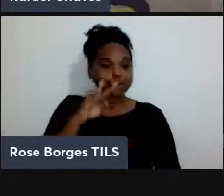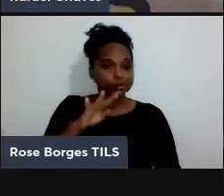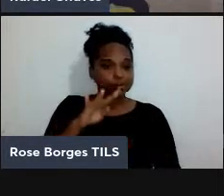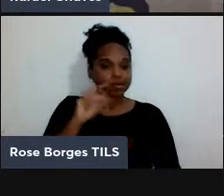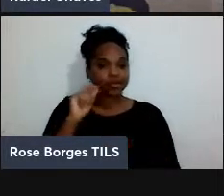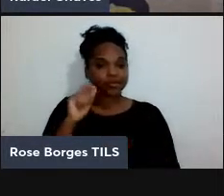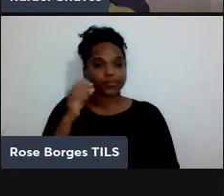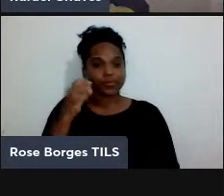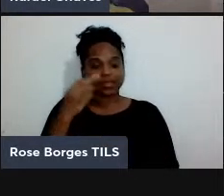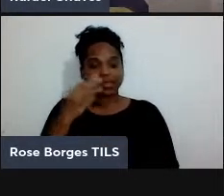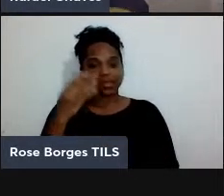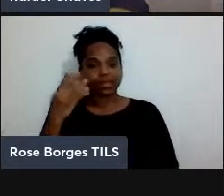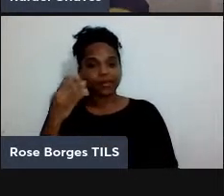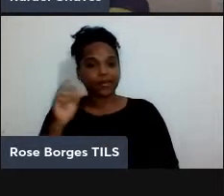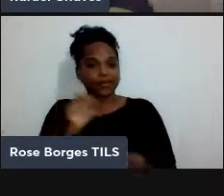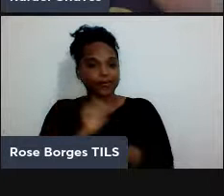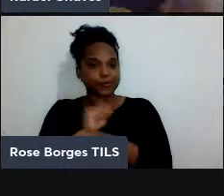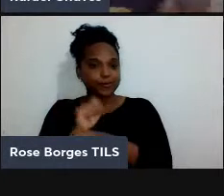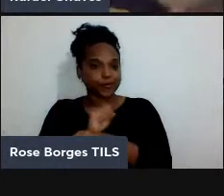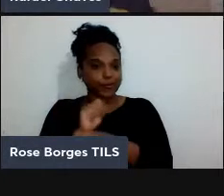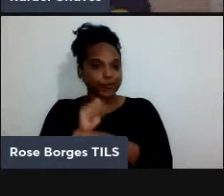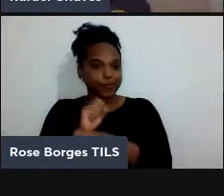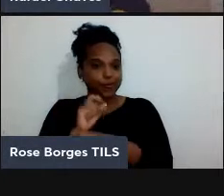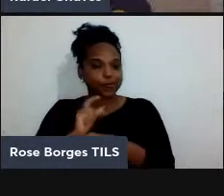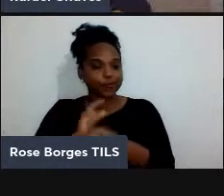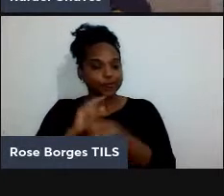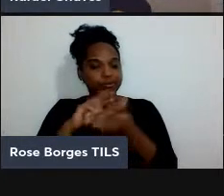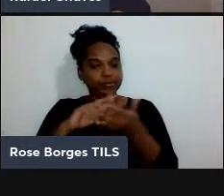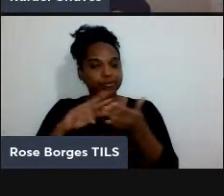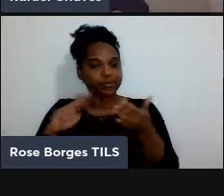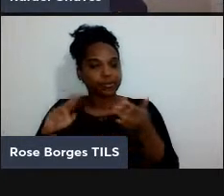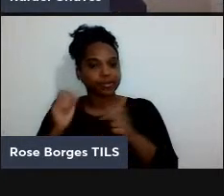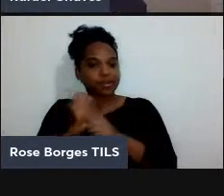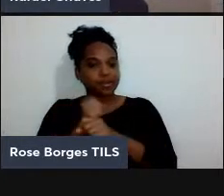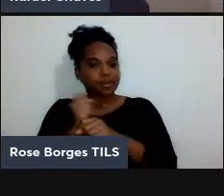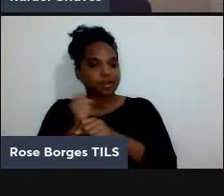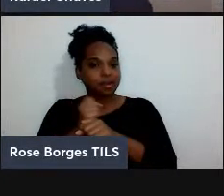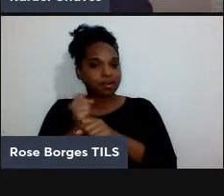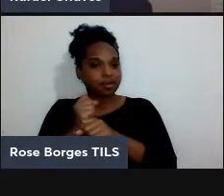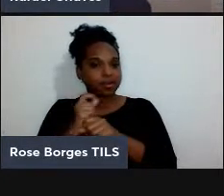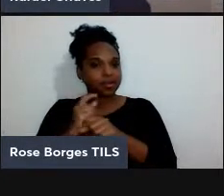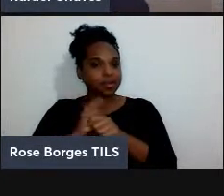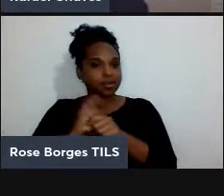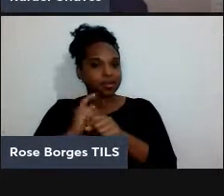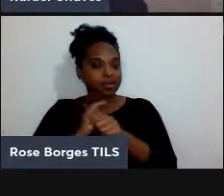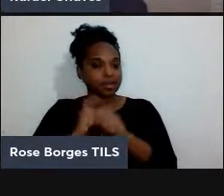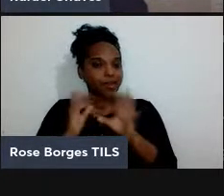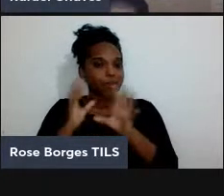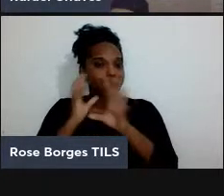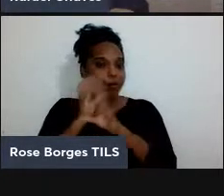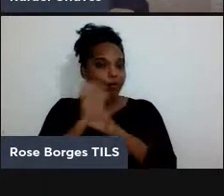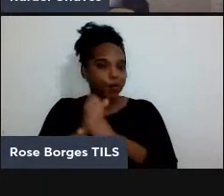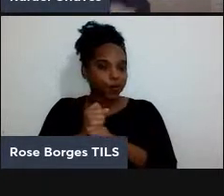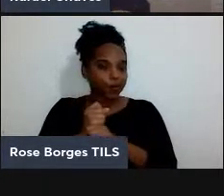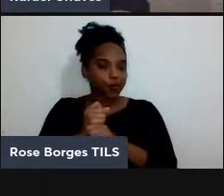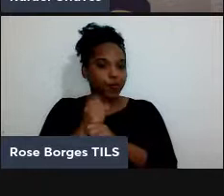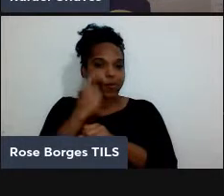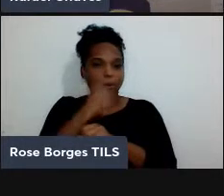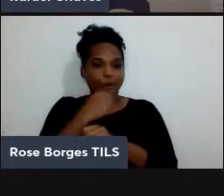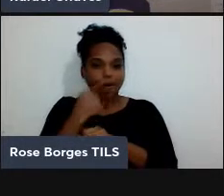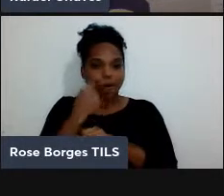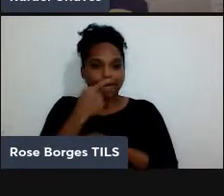invés de vários bilhões de anos a gente conseguiria fazer esse cálculo em poucas horas e